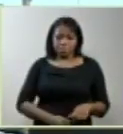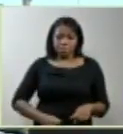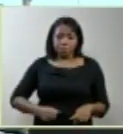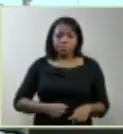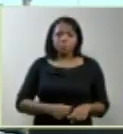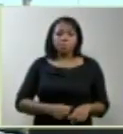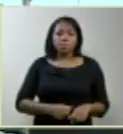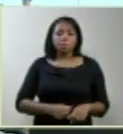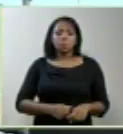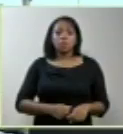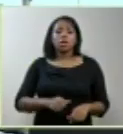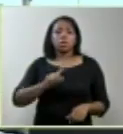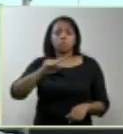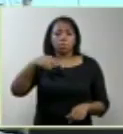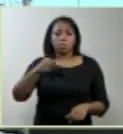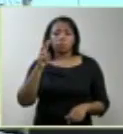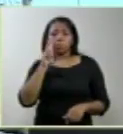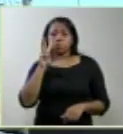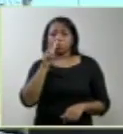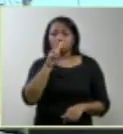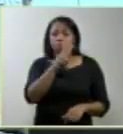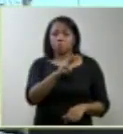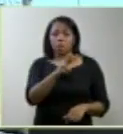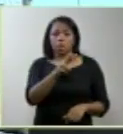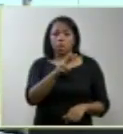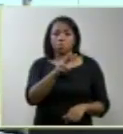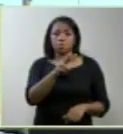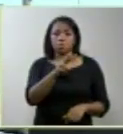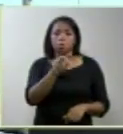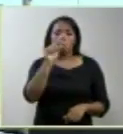E aqui vamos ouvir um pouquinho... Opa, desculpa.